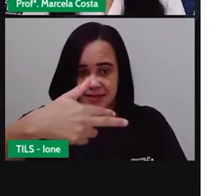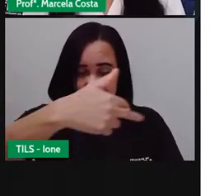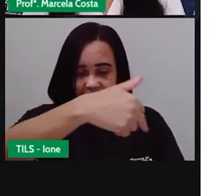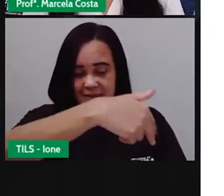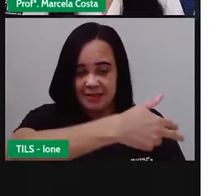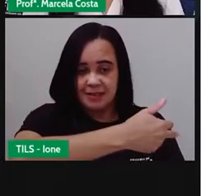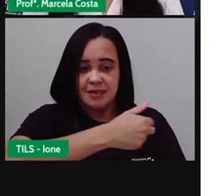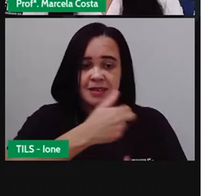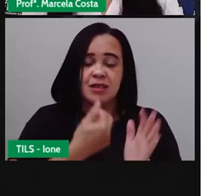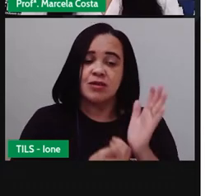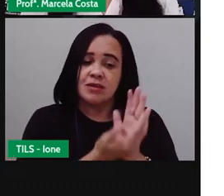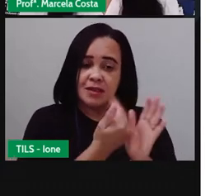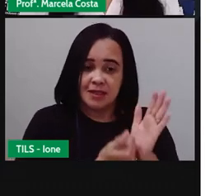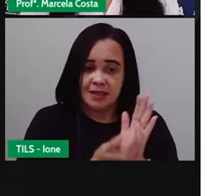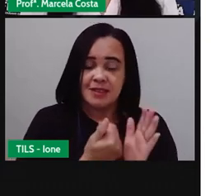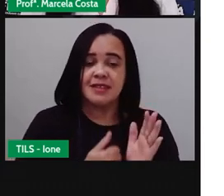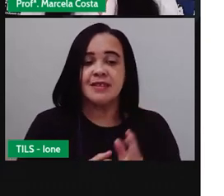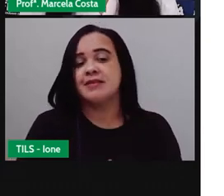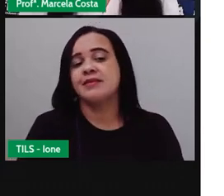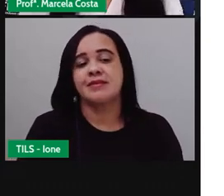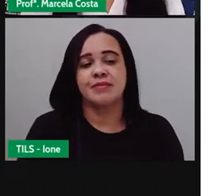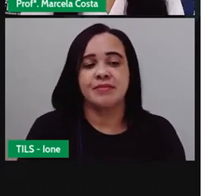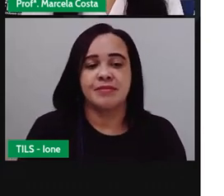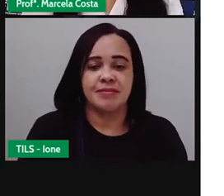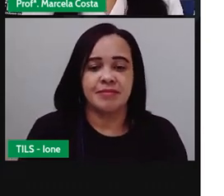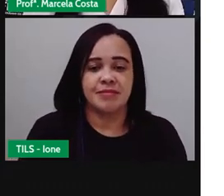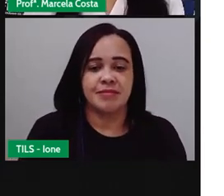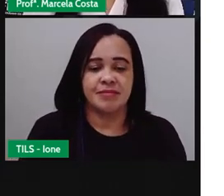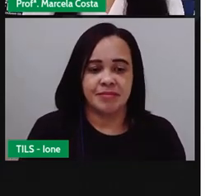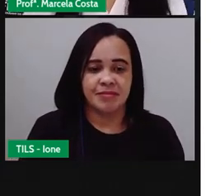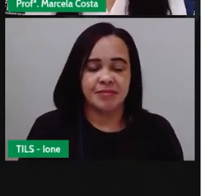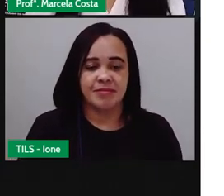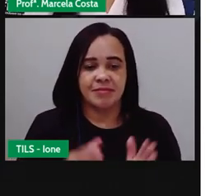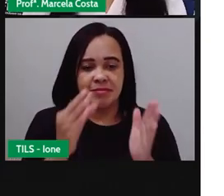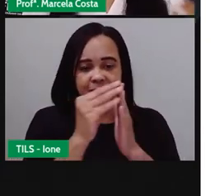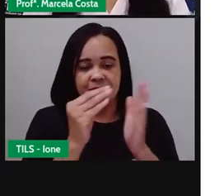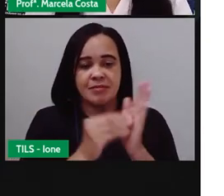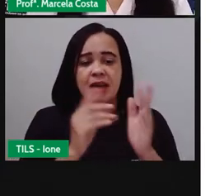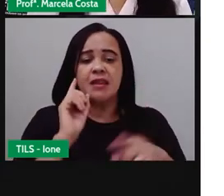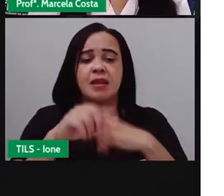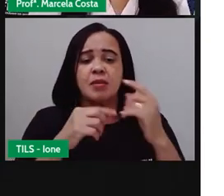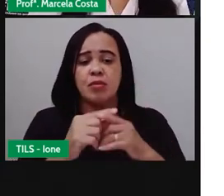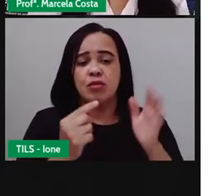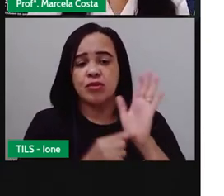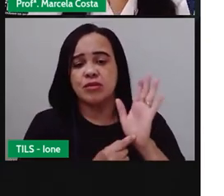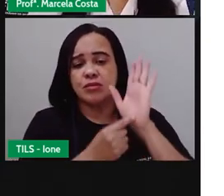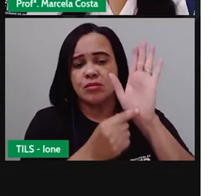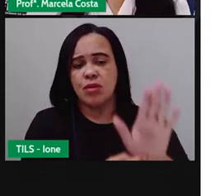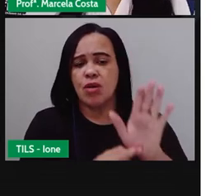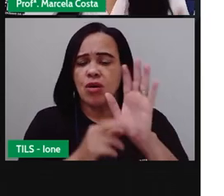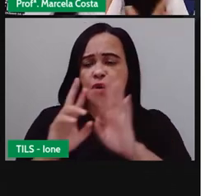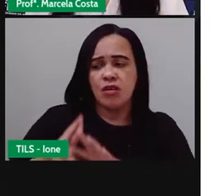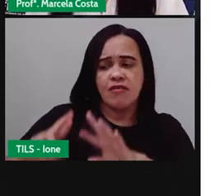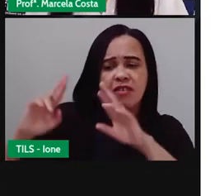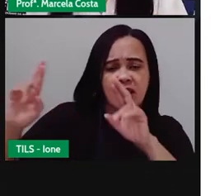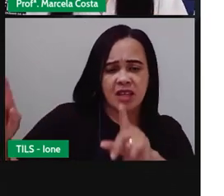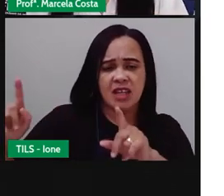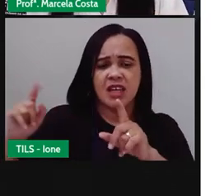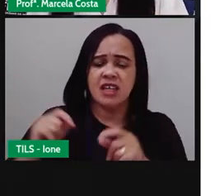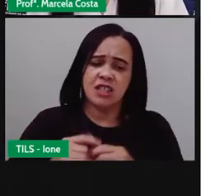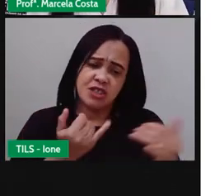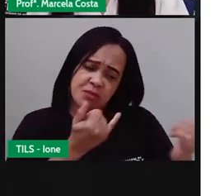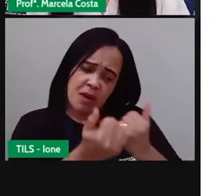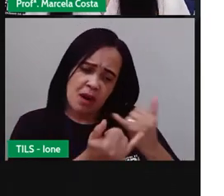seu desenho encaixando parte do desenho e mostrando o que é que tem de diferente o que é que tem de